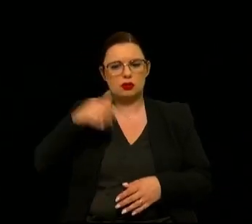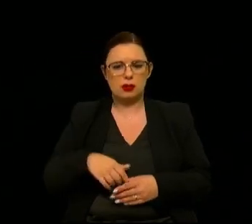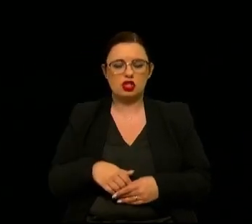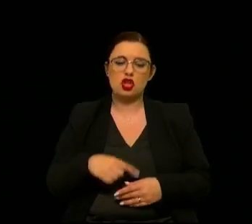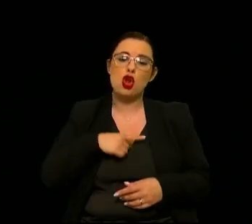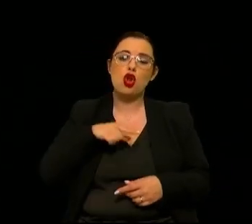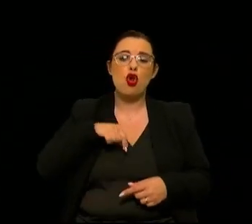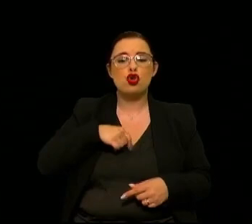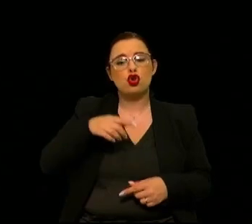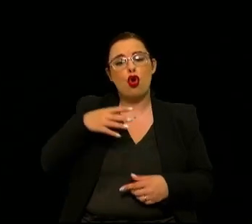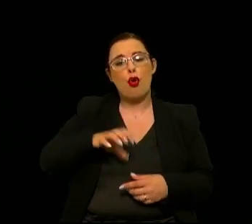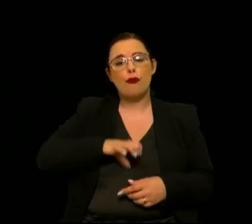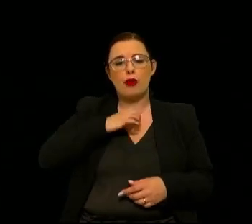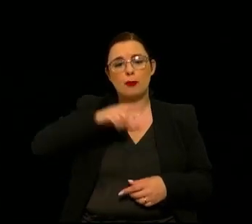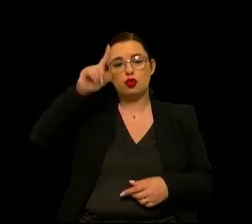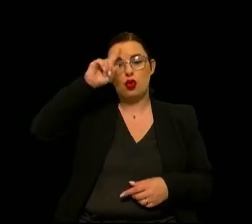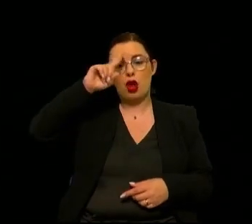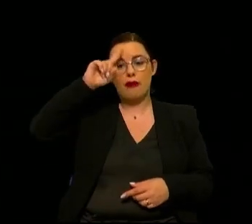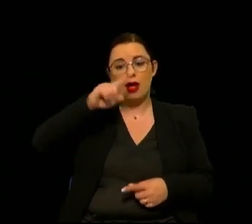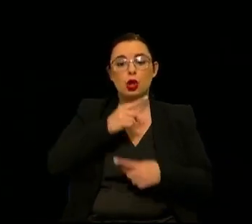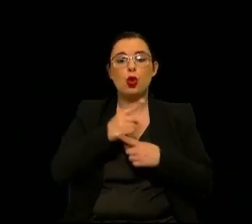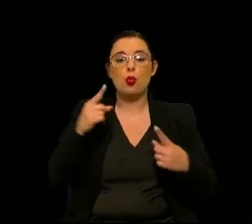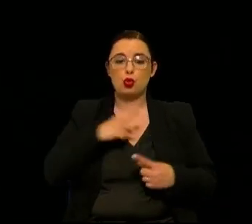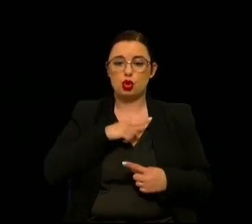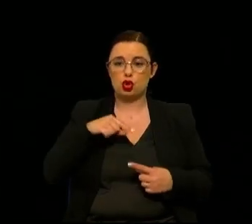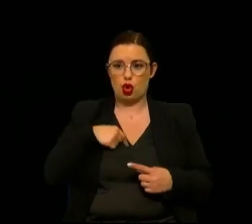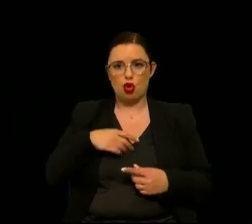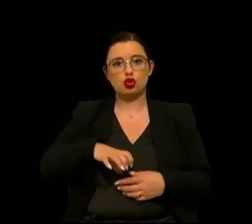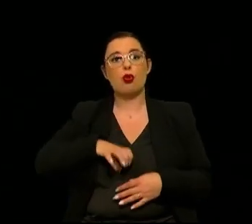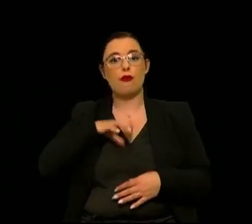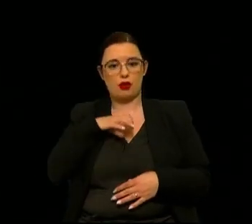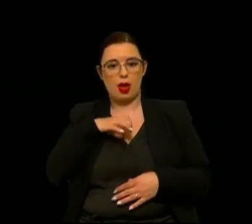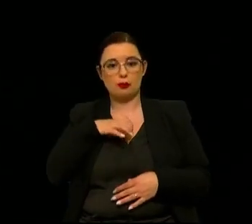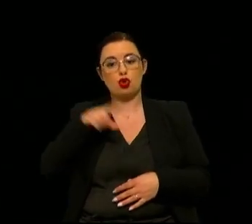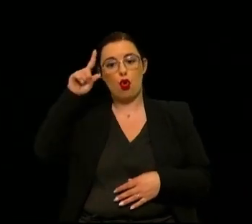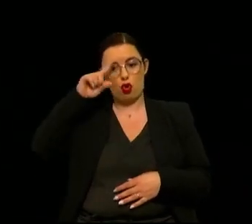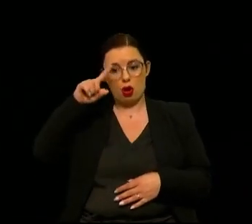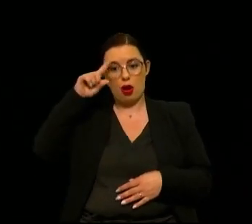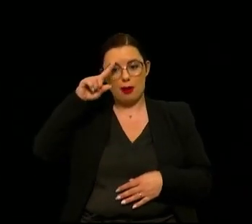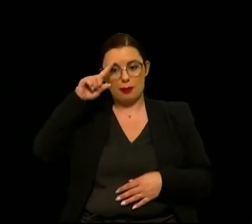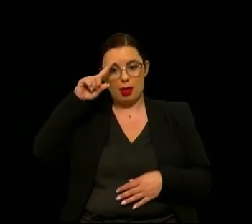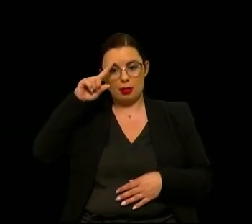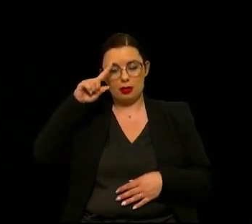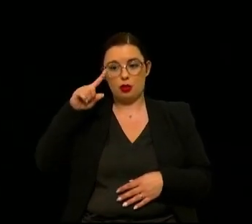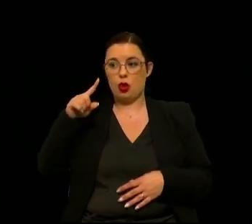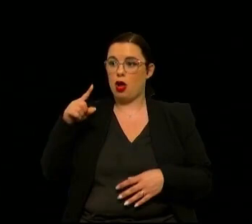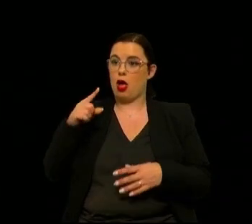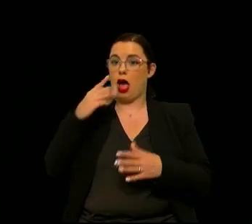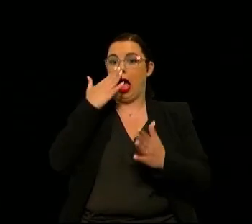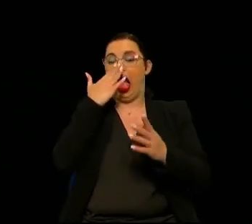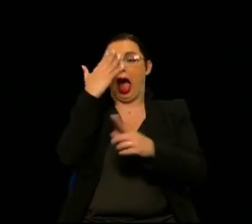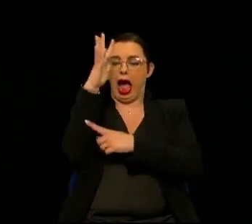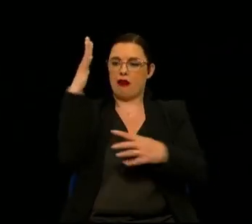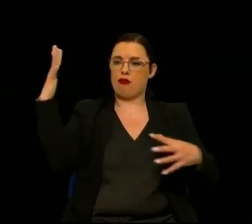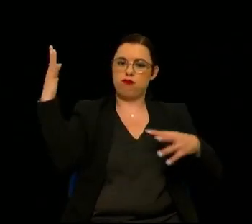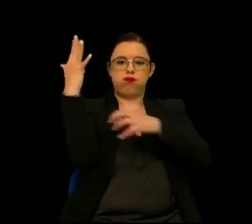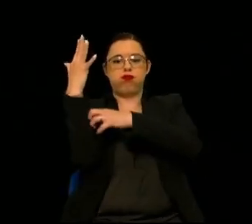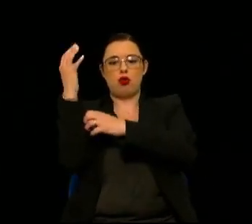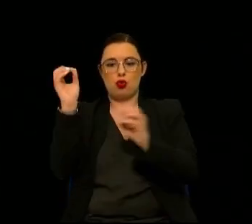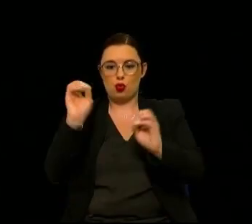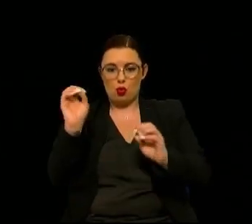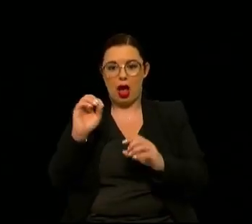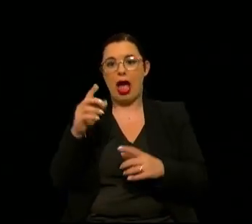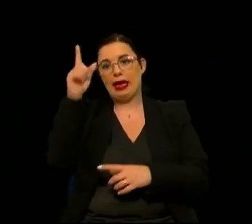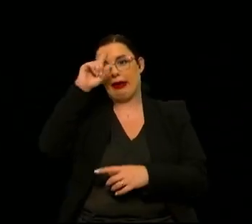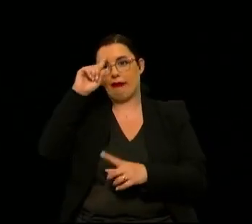confiávamos no cavalo, porque tínhamos uma certa confiança, que o cavalo não só não se ia espetar contra a primeira árvore, não ia bater contra